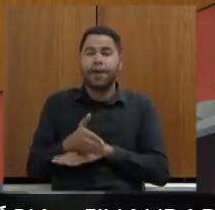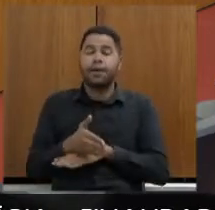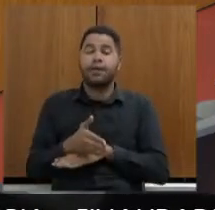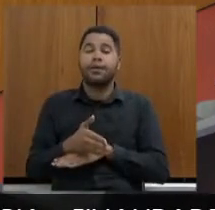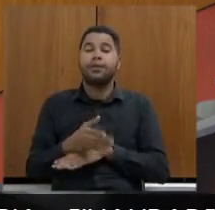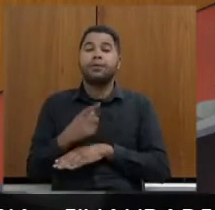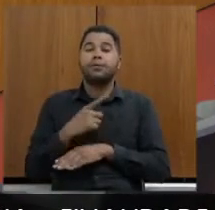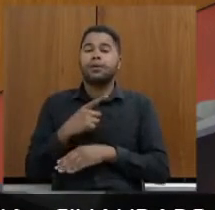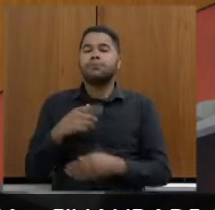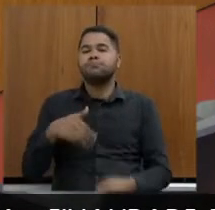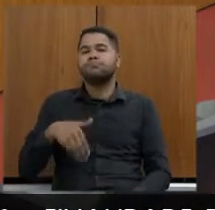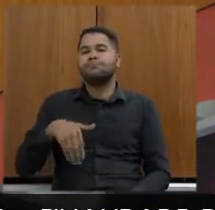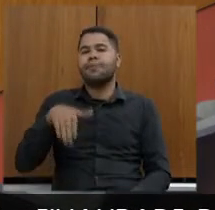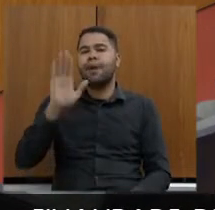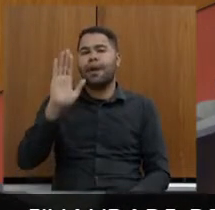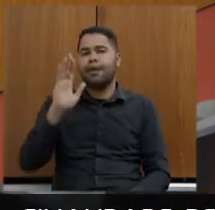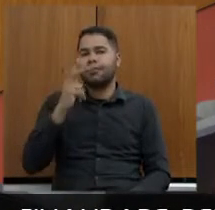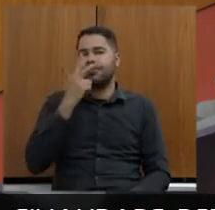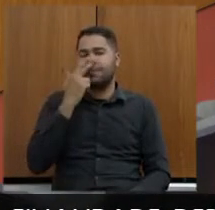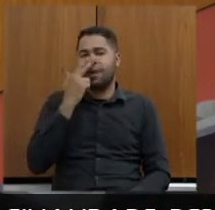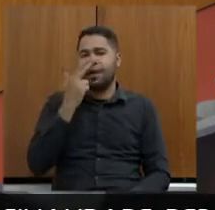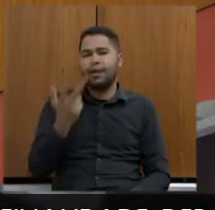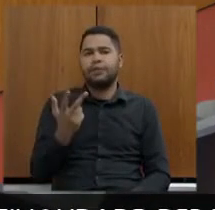tem um efeito mais pulverizado,